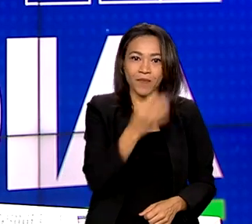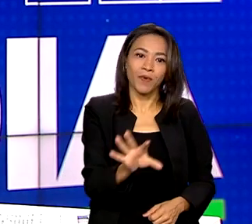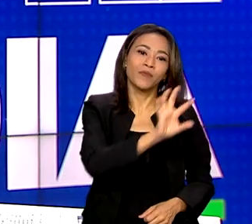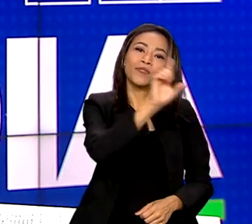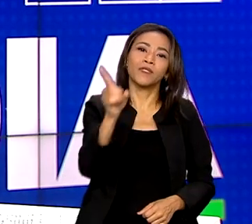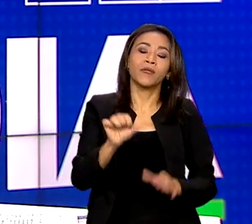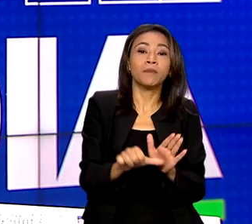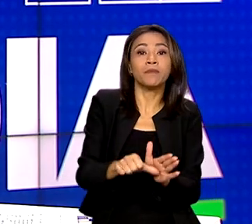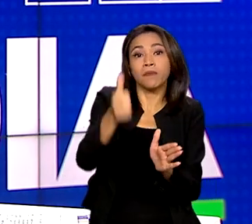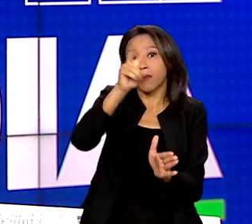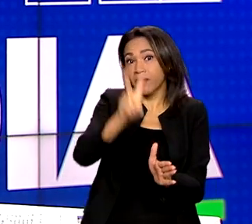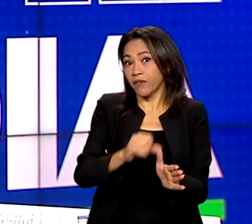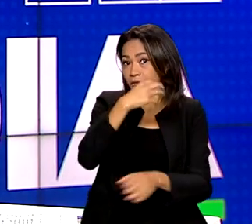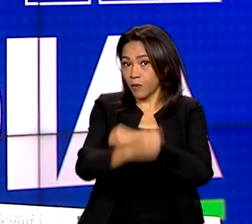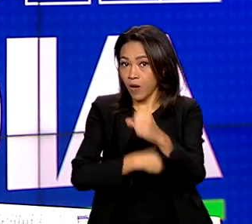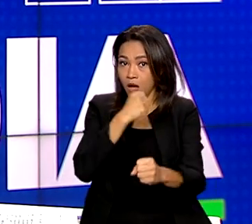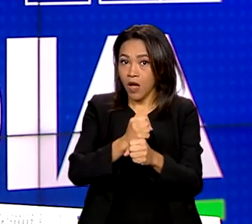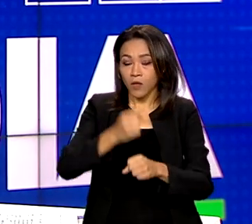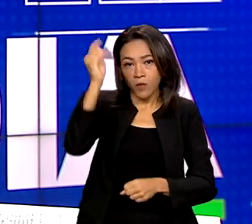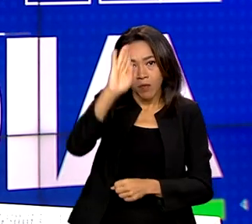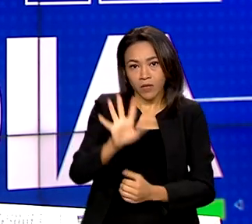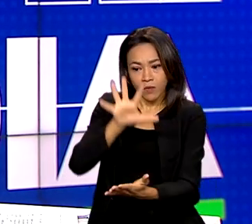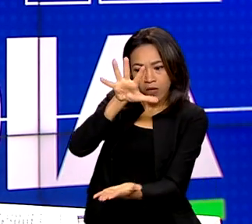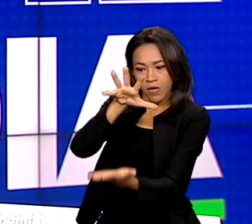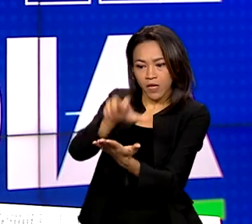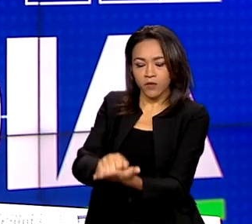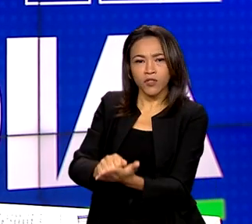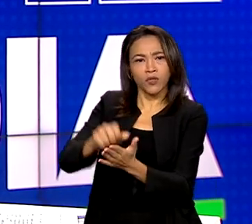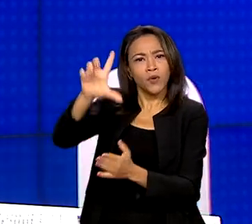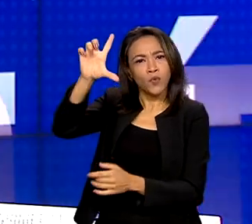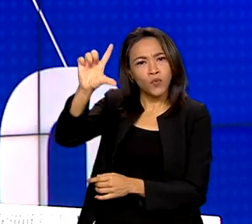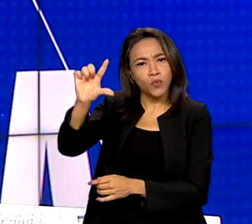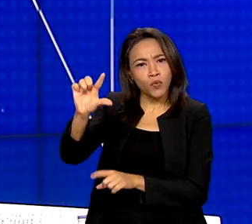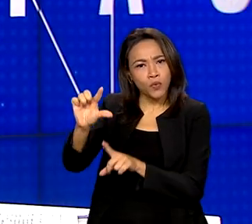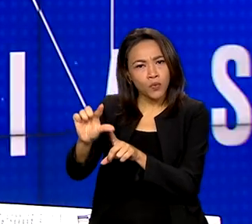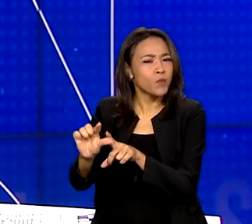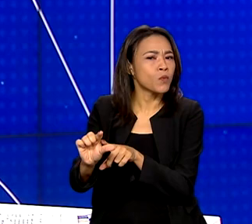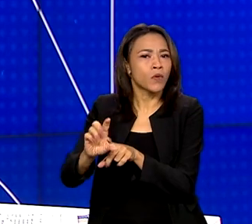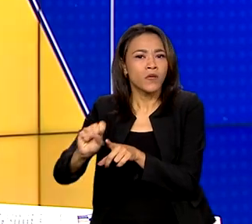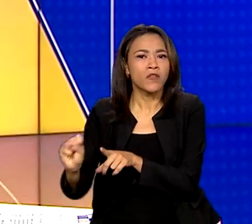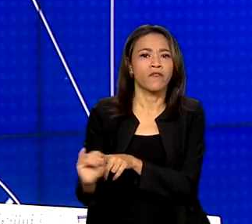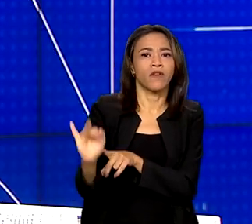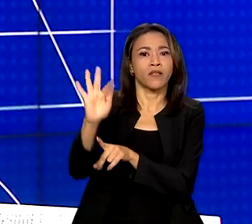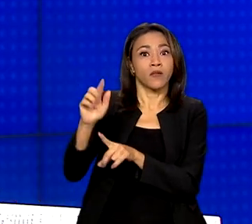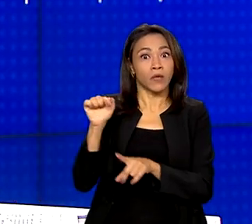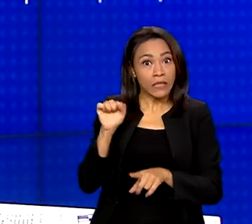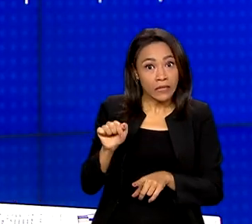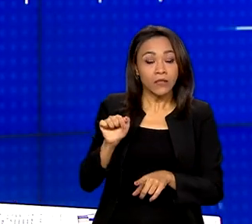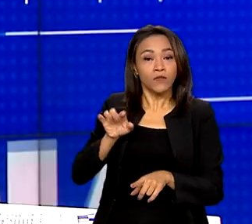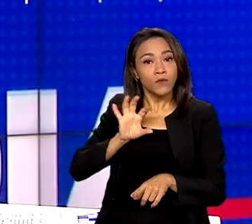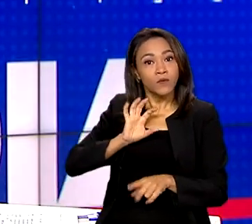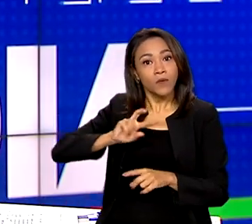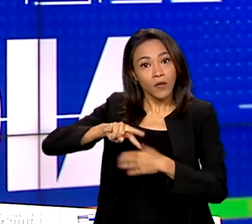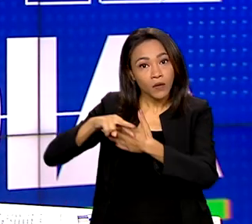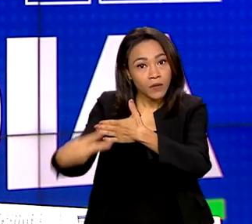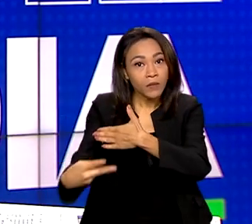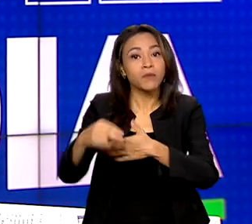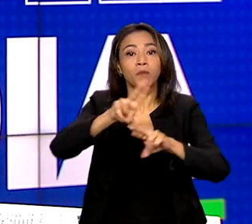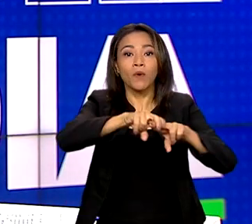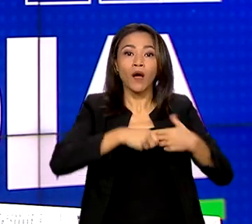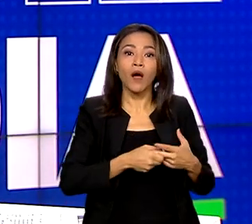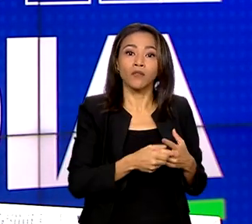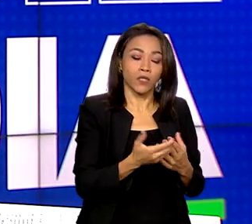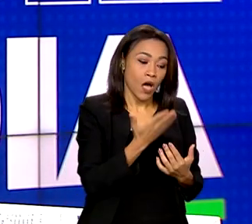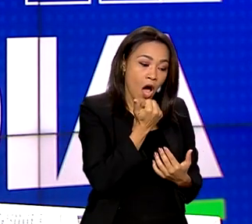Pela primeira vez no ano, o Brasil registrou deflação. O resultado foi influenciado principalmente pela queda nos